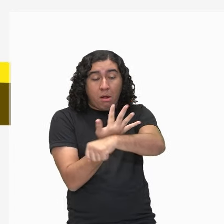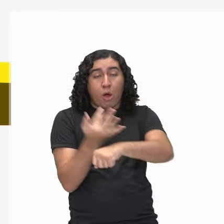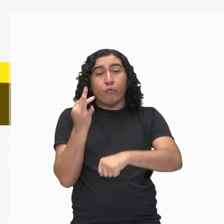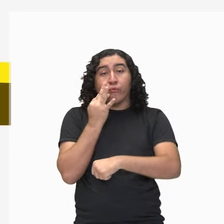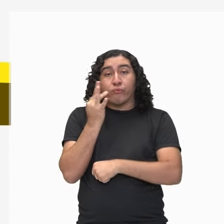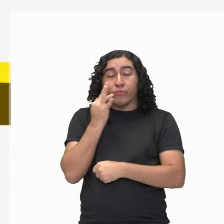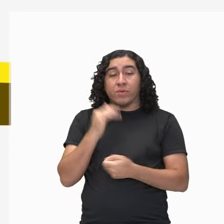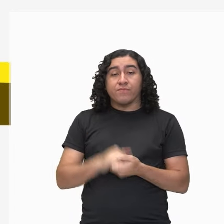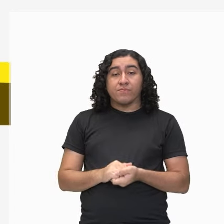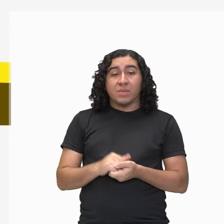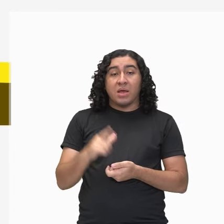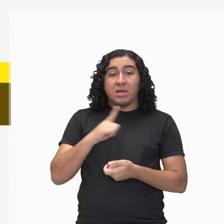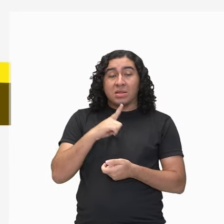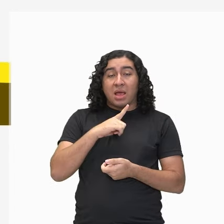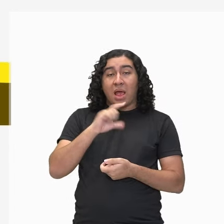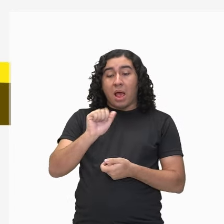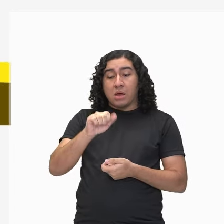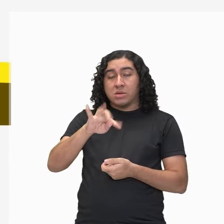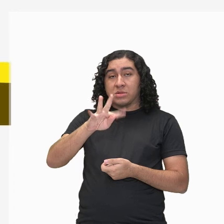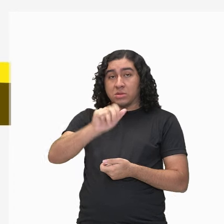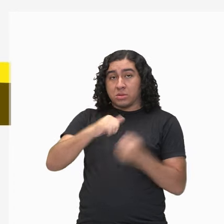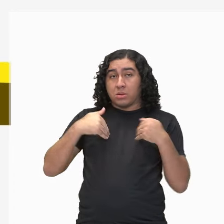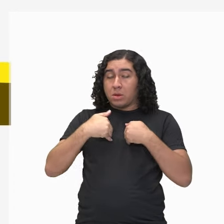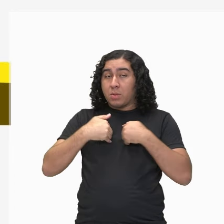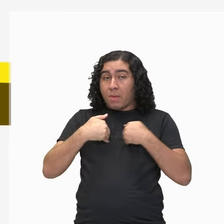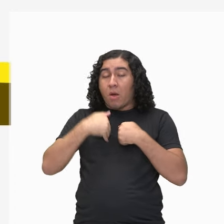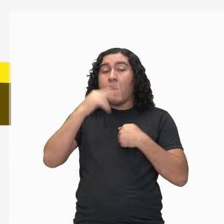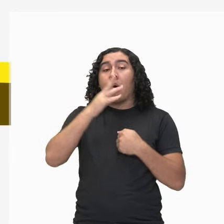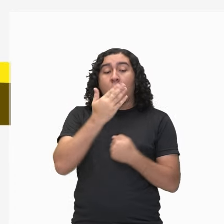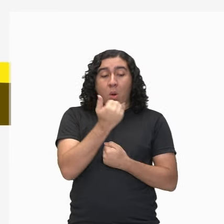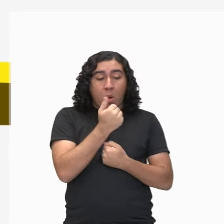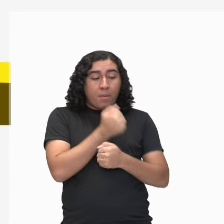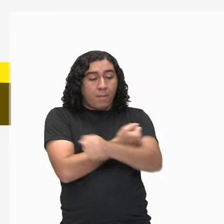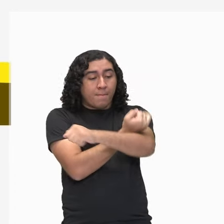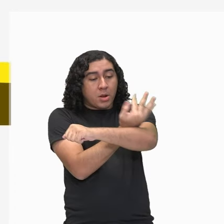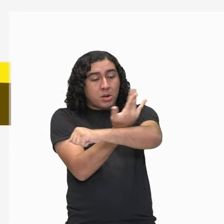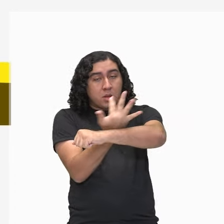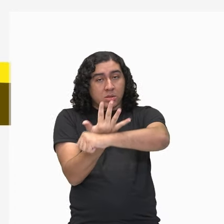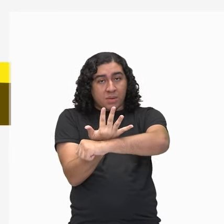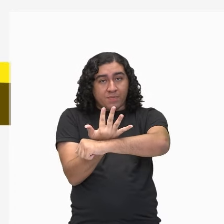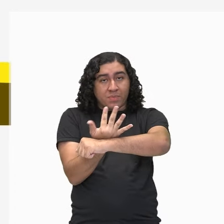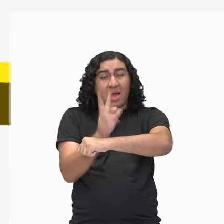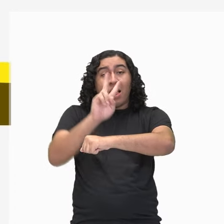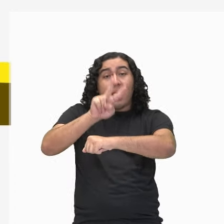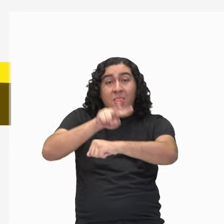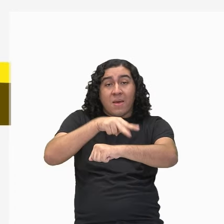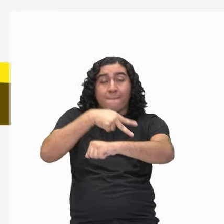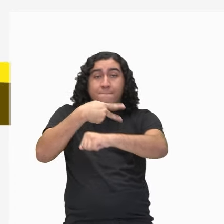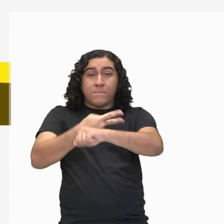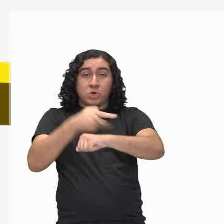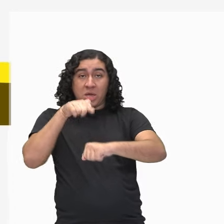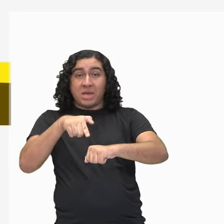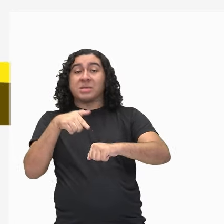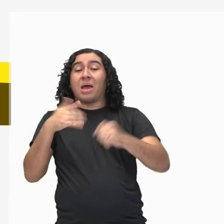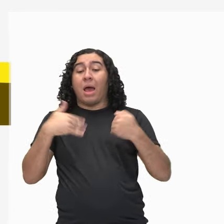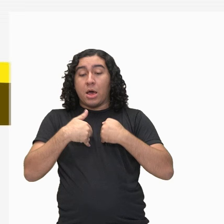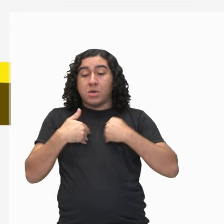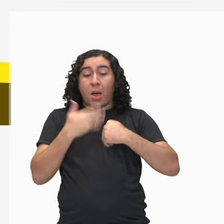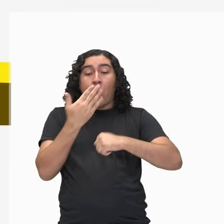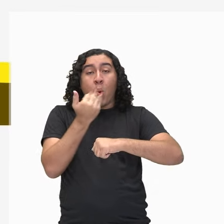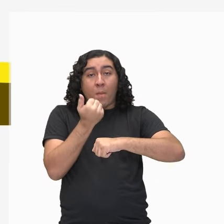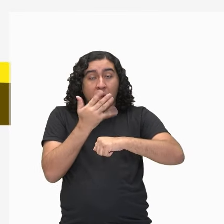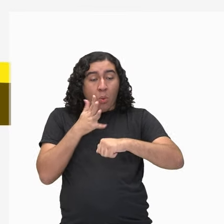herbívoro, mamífero, que está ali se alimentando dessa plantinha. Depois desse consumidor primário, a gente observa o